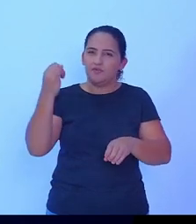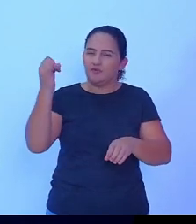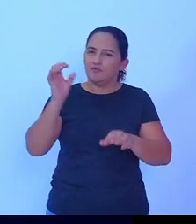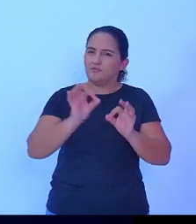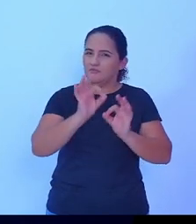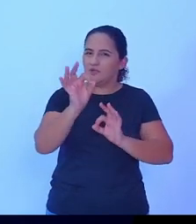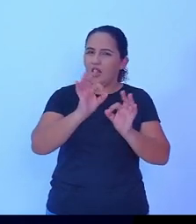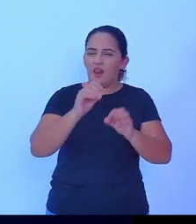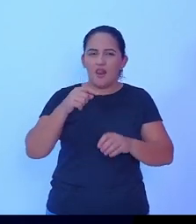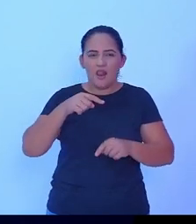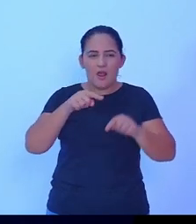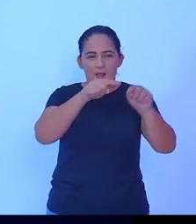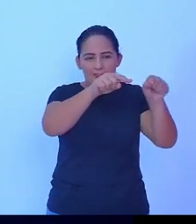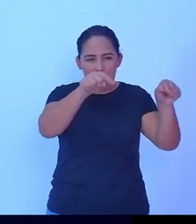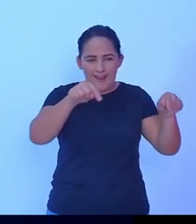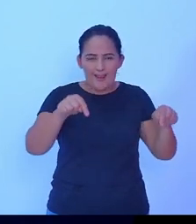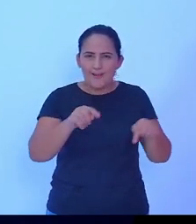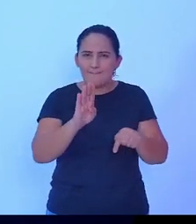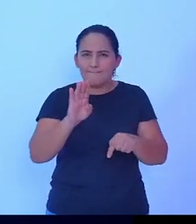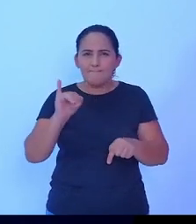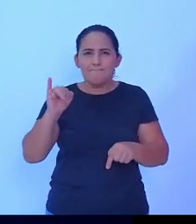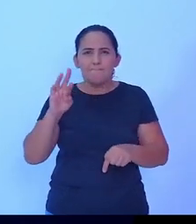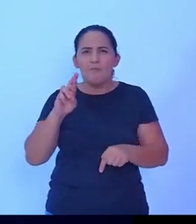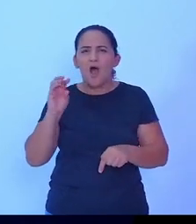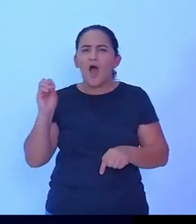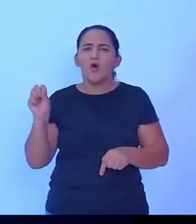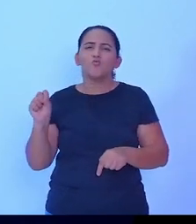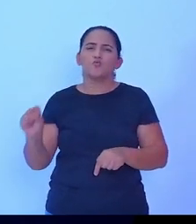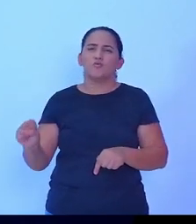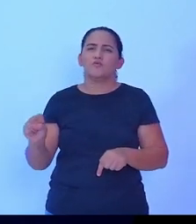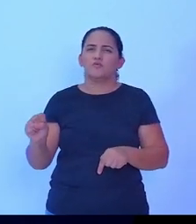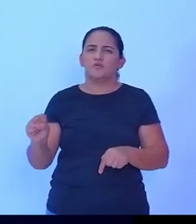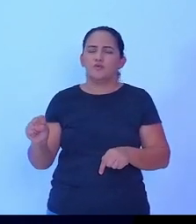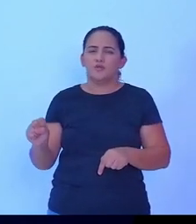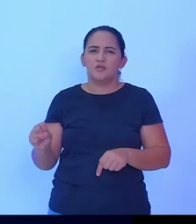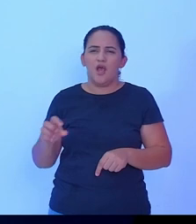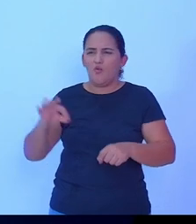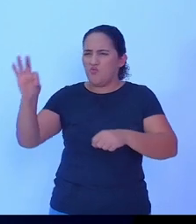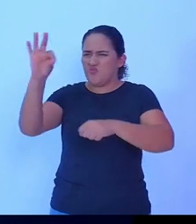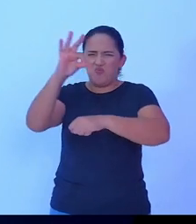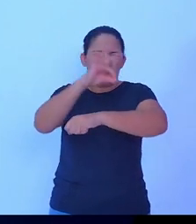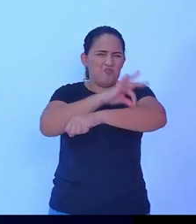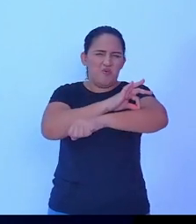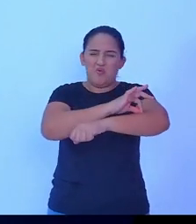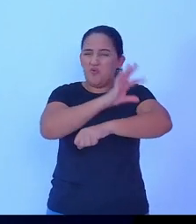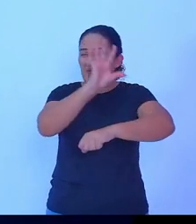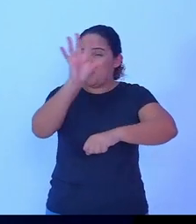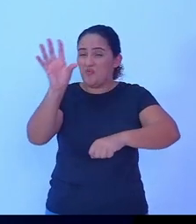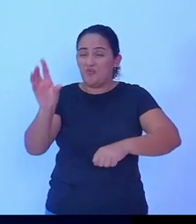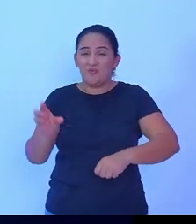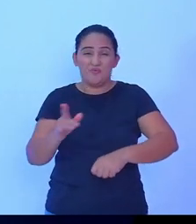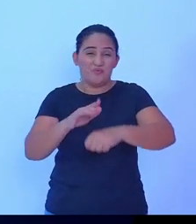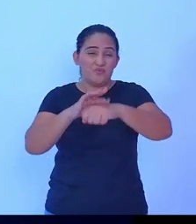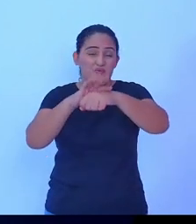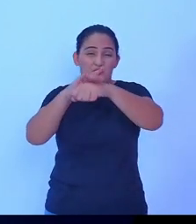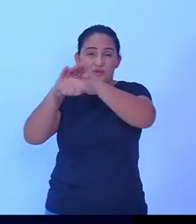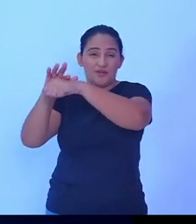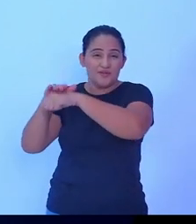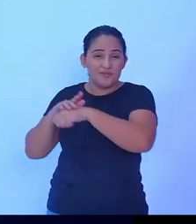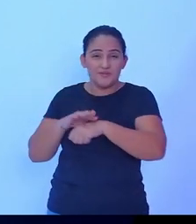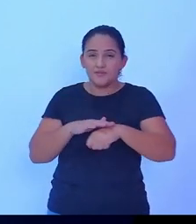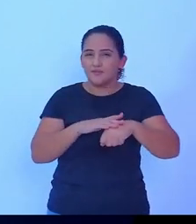bairros para evitar, né, muita proliferação do mosquito, da dengue e de outras